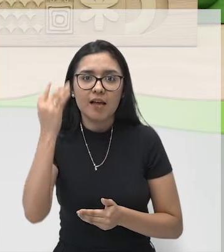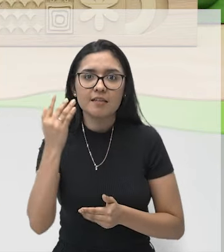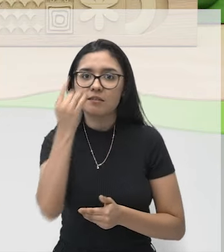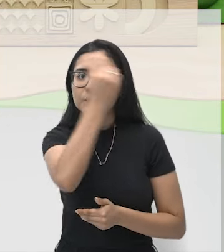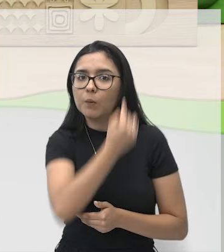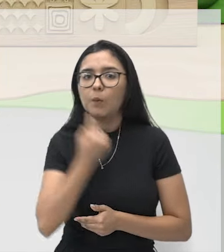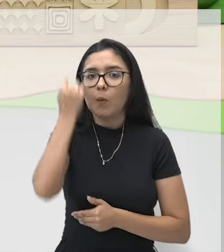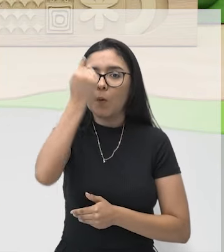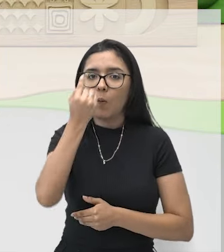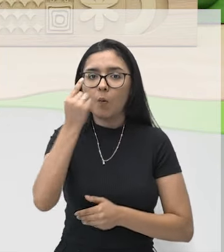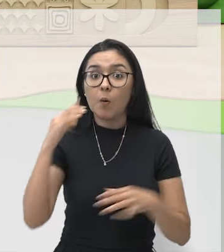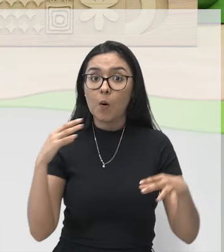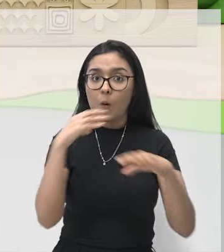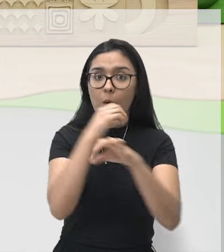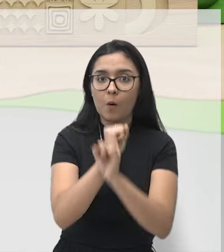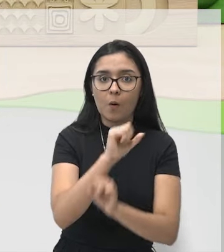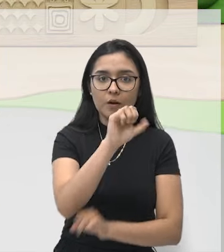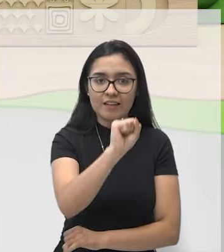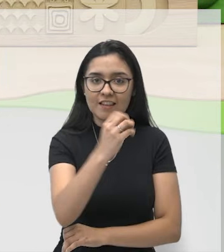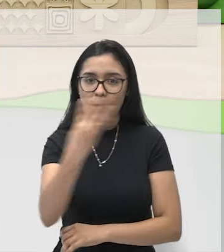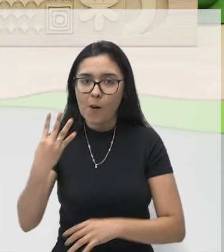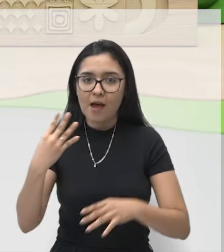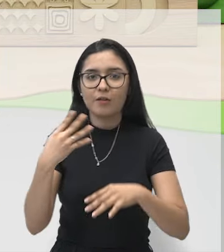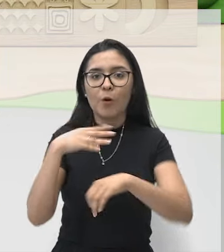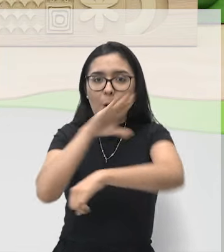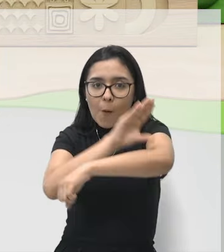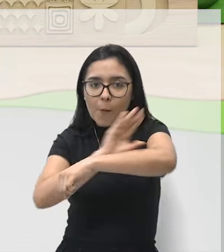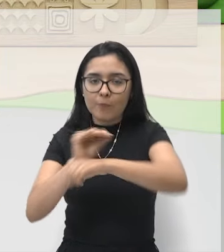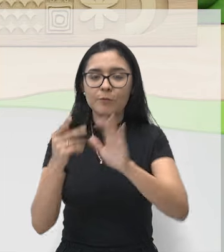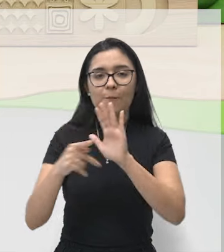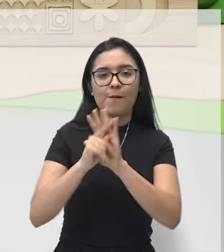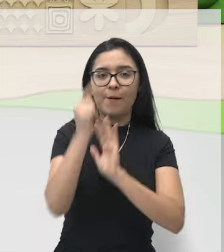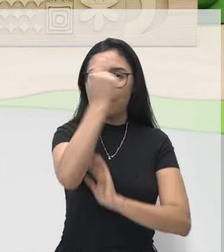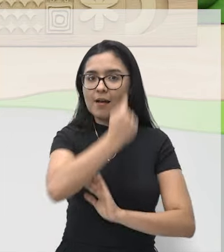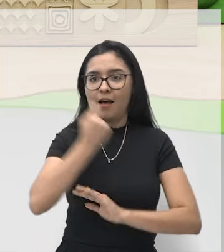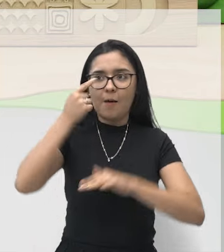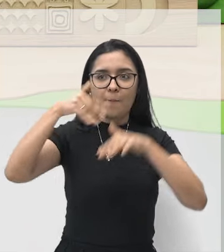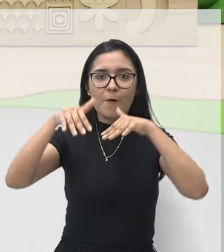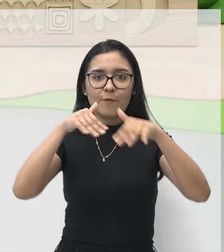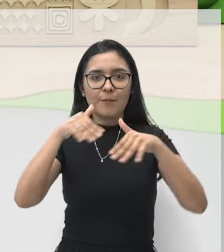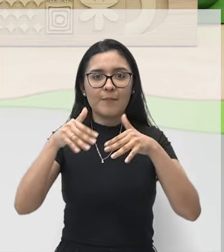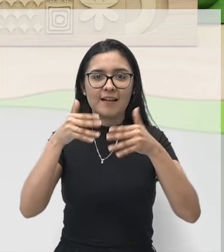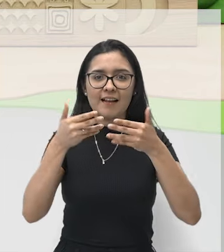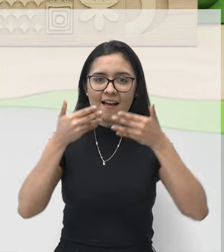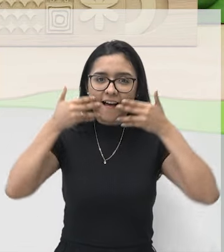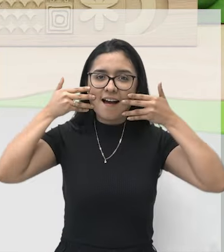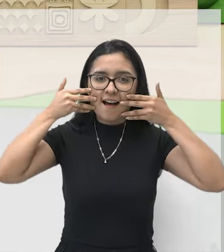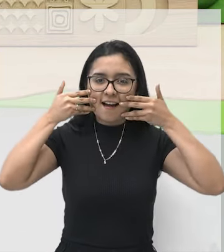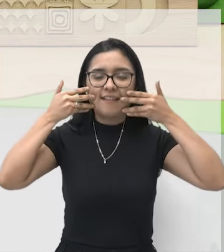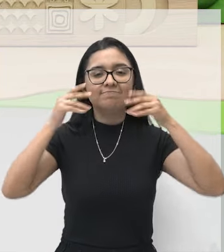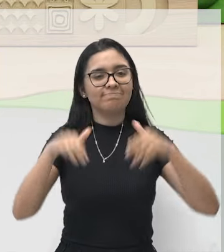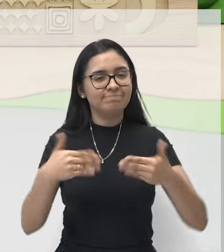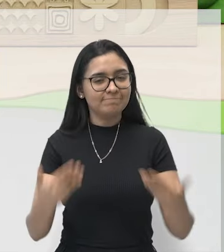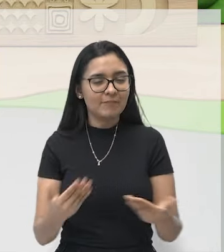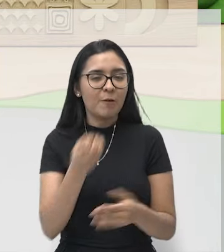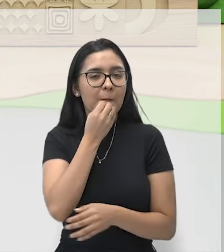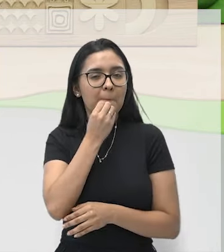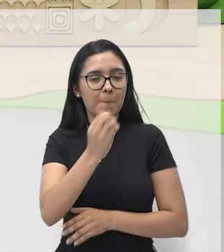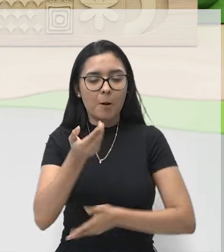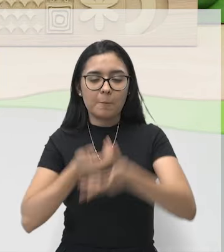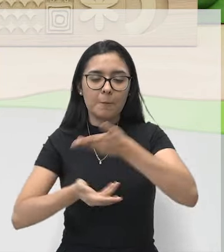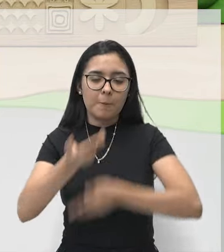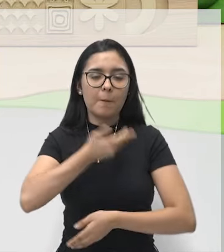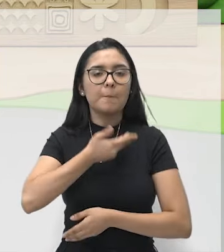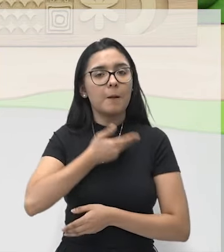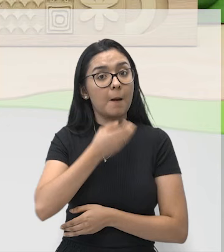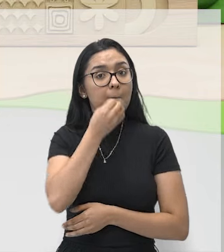move 84 músculos. Olha como é bom estar entre amigos. Faz uma boa ginástica para